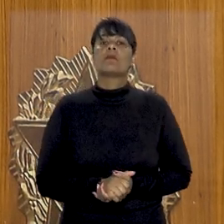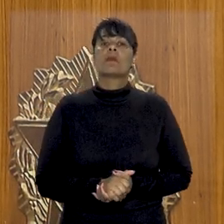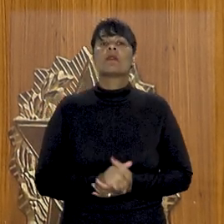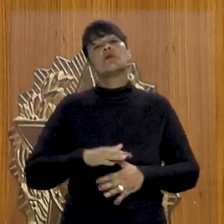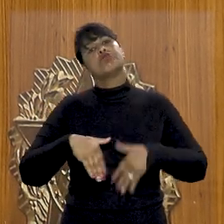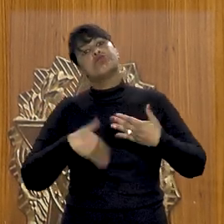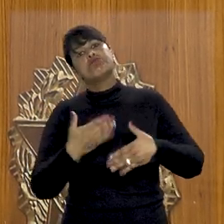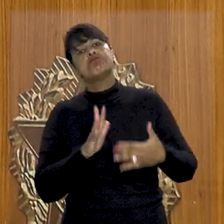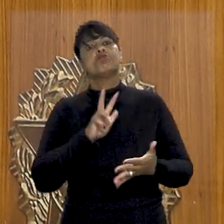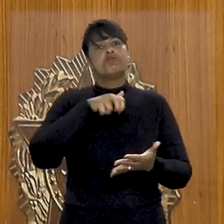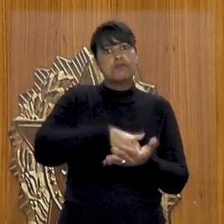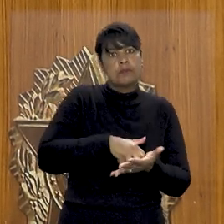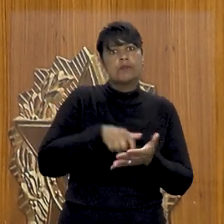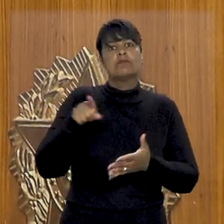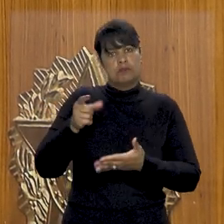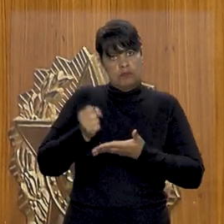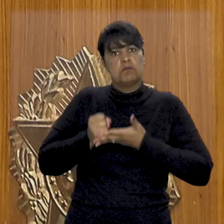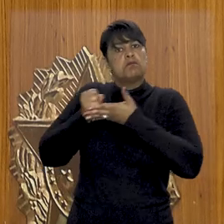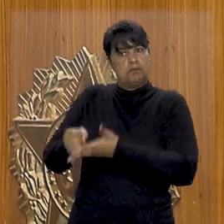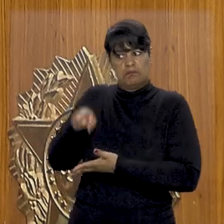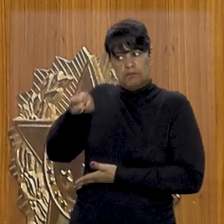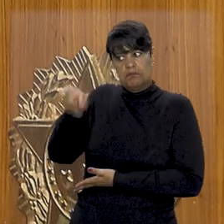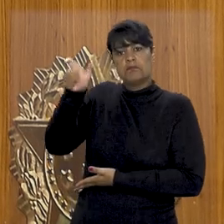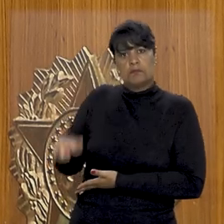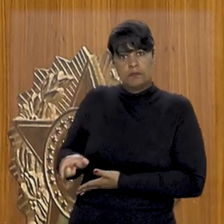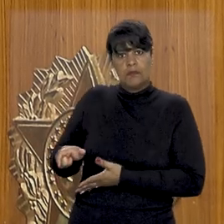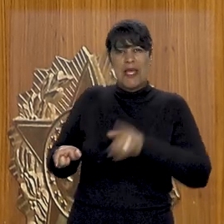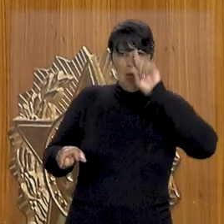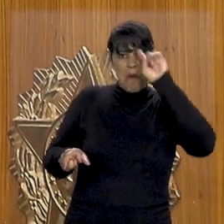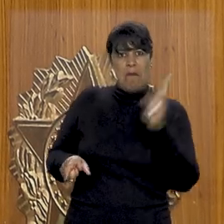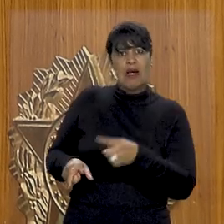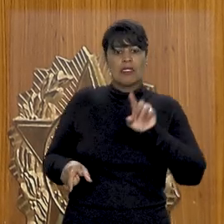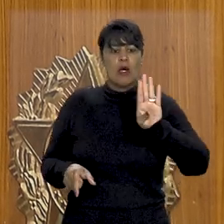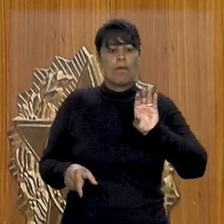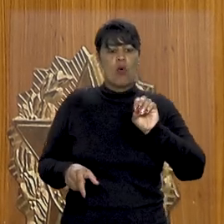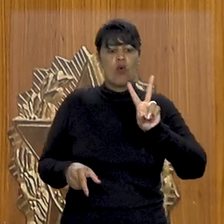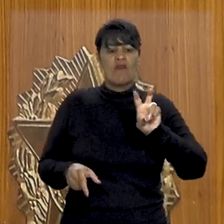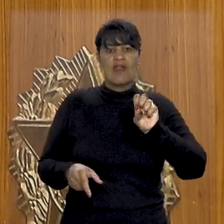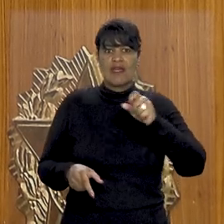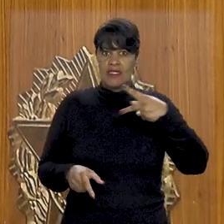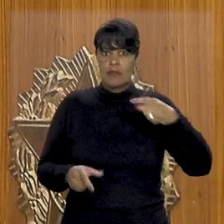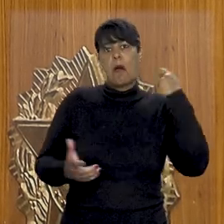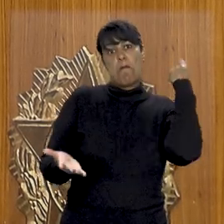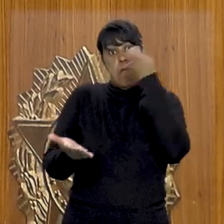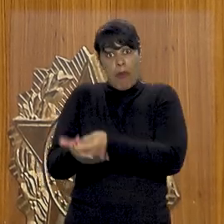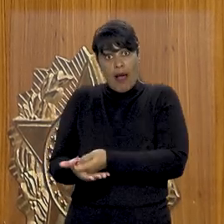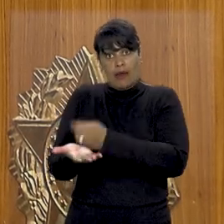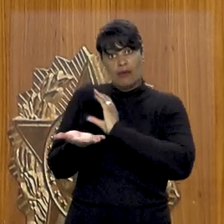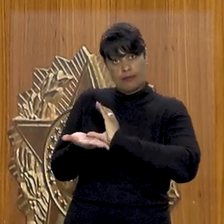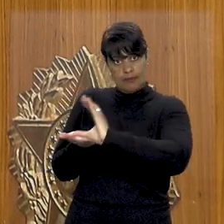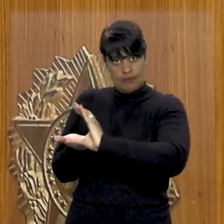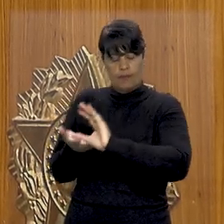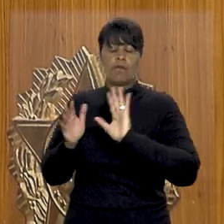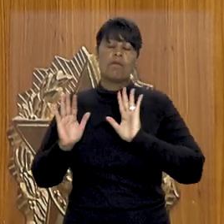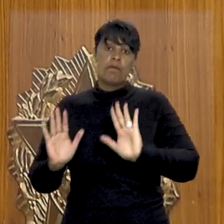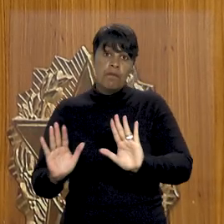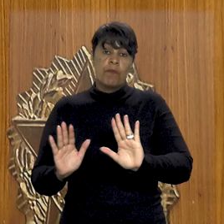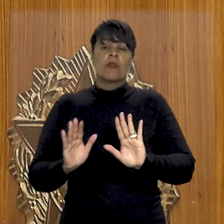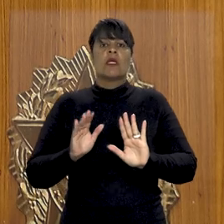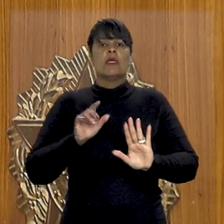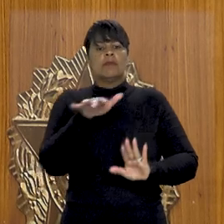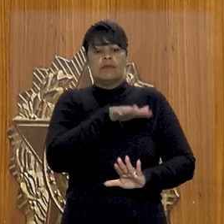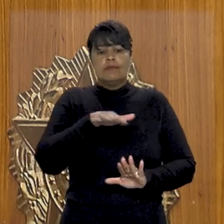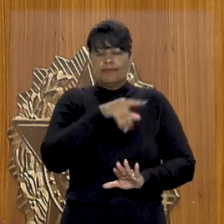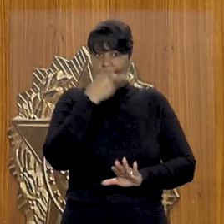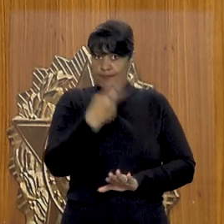favorável à investidora, condenando a Bovespa ao pagamento das ações e de danos morais. Na decisão, o juízo